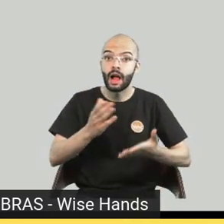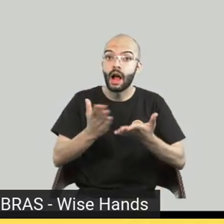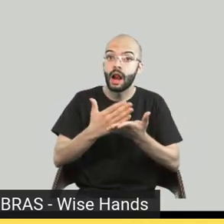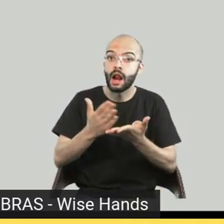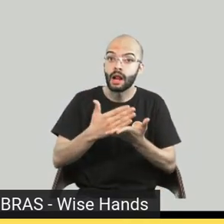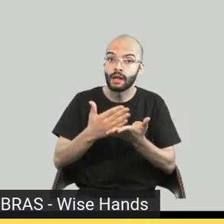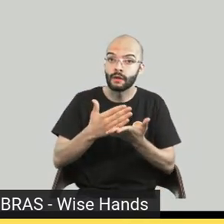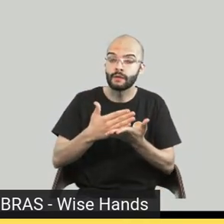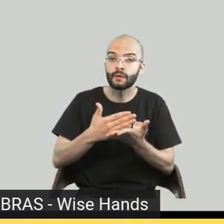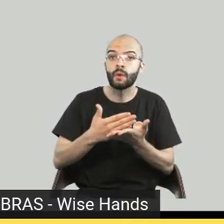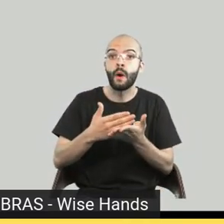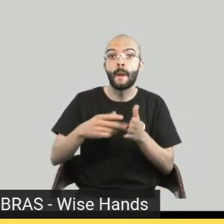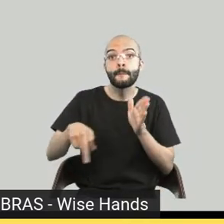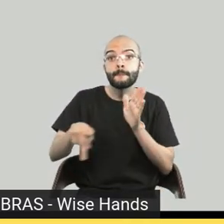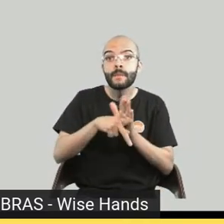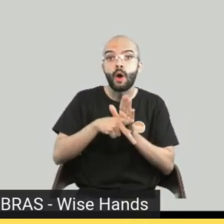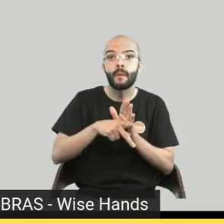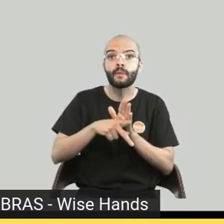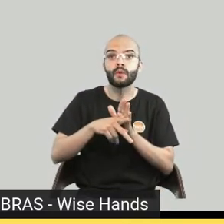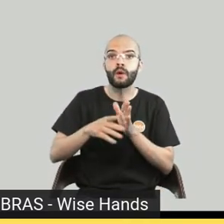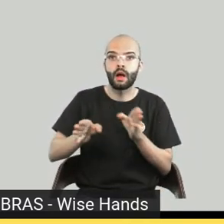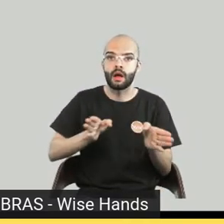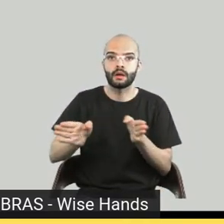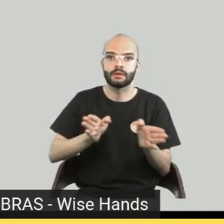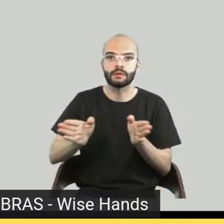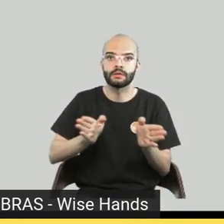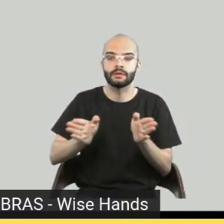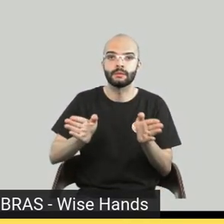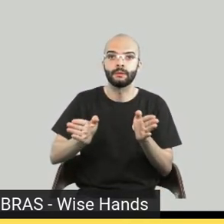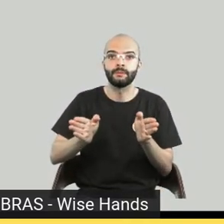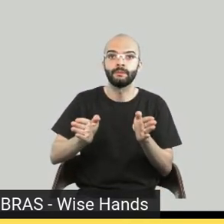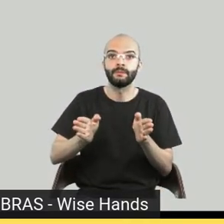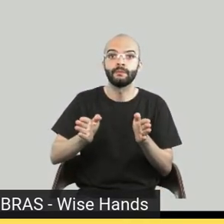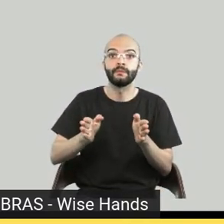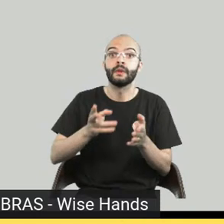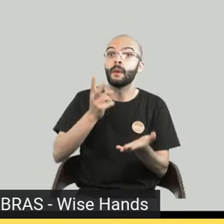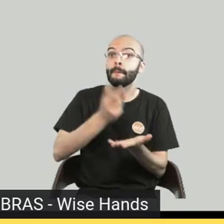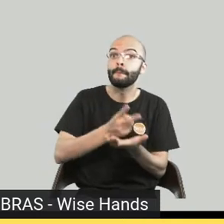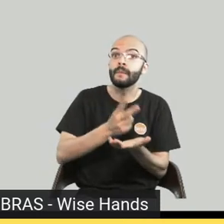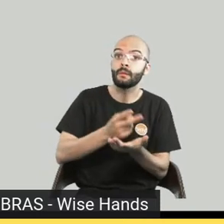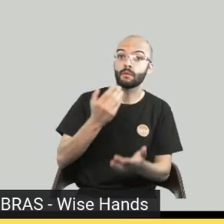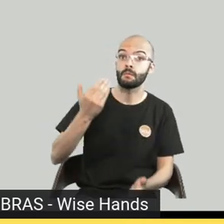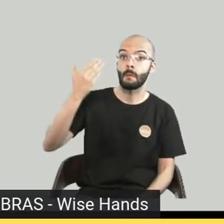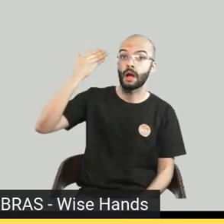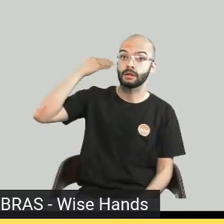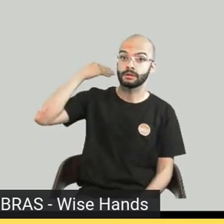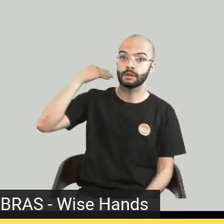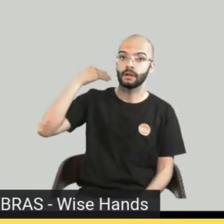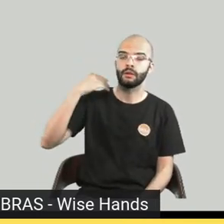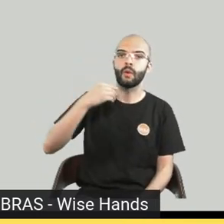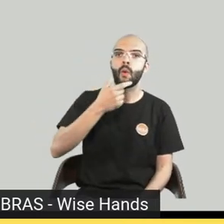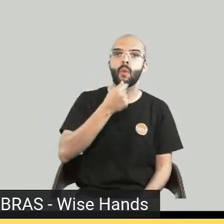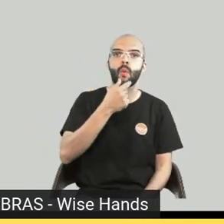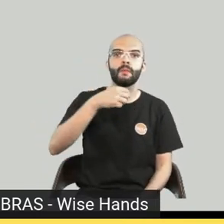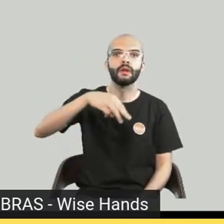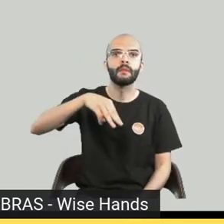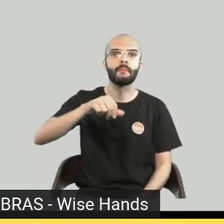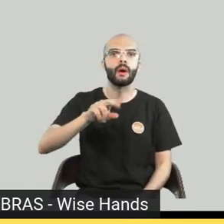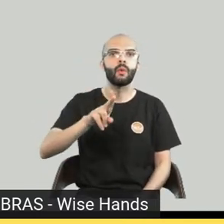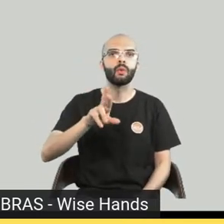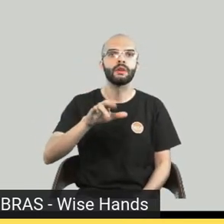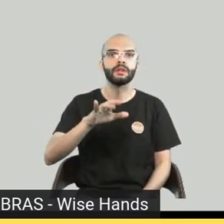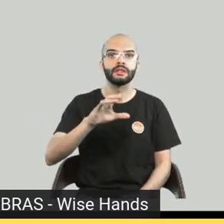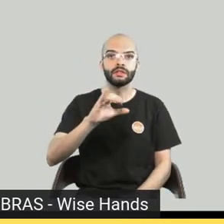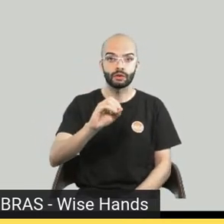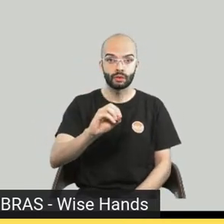um passado onde o Maurício é um best-seller, eu sou mega fã do Maurício e ele já vem inspirando